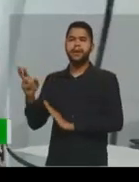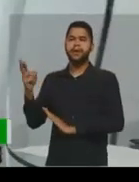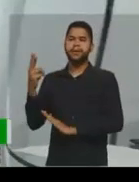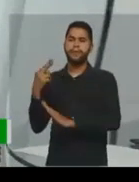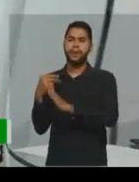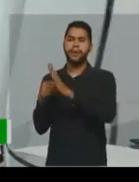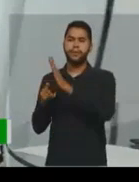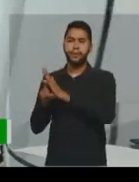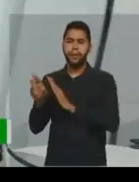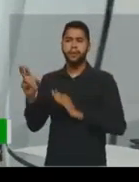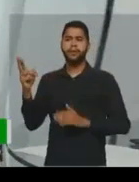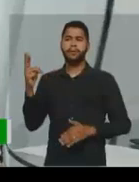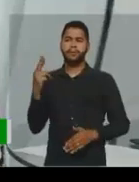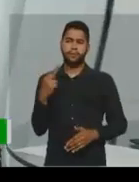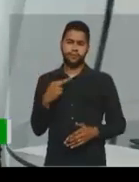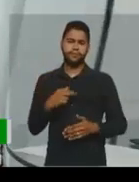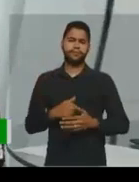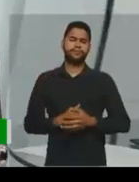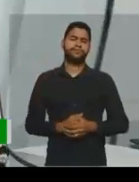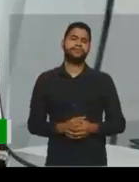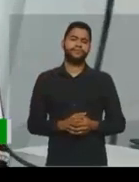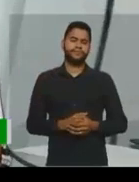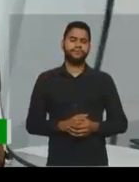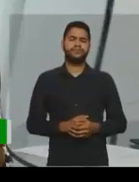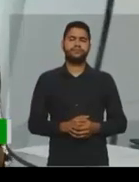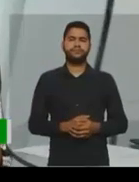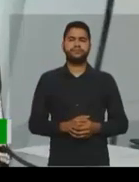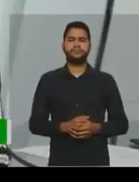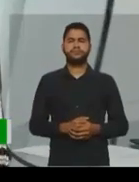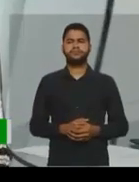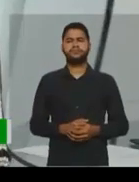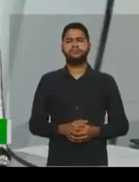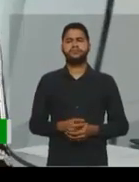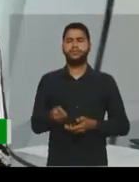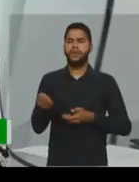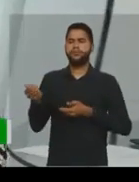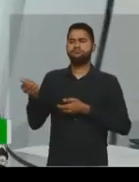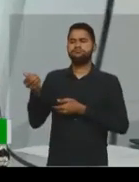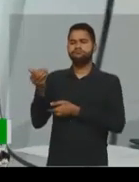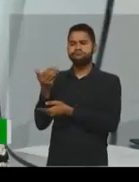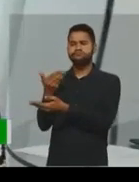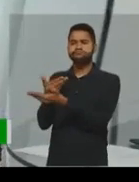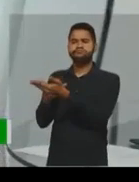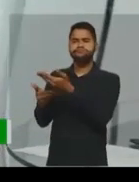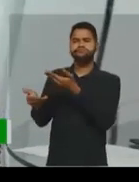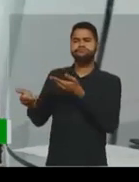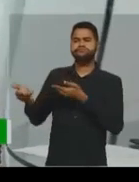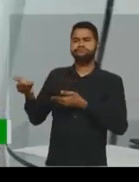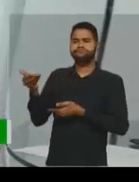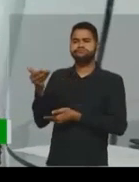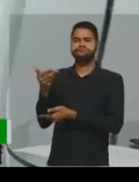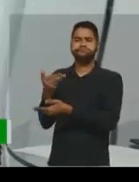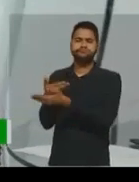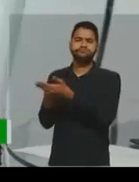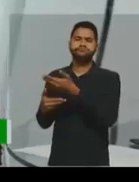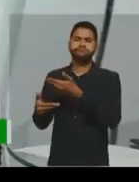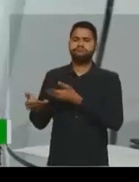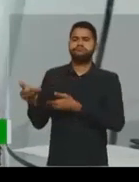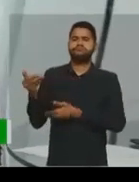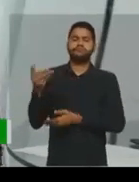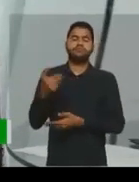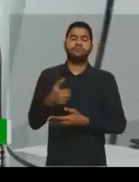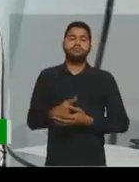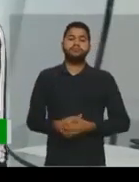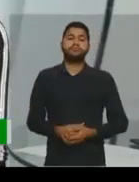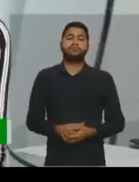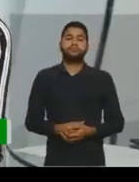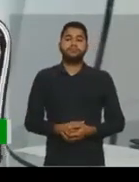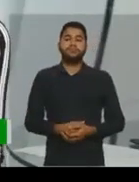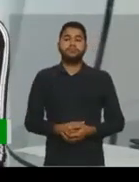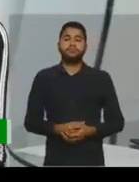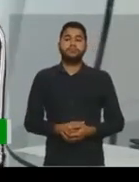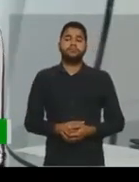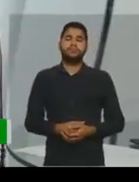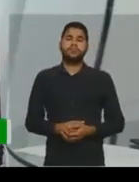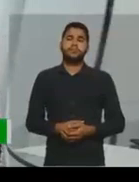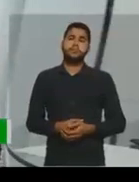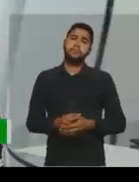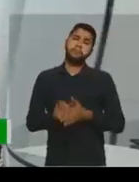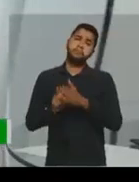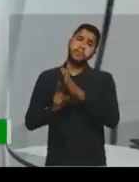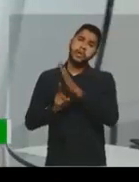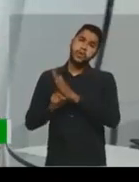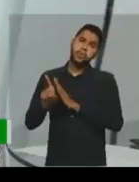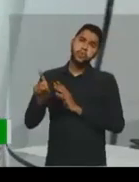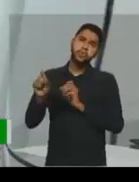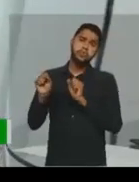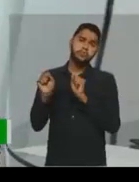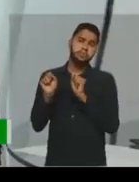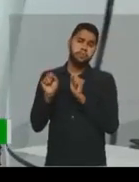pergunta algo e a pessoa entrevistada vai responder ali, né. As perguntas podem